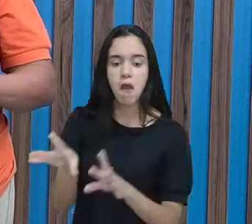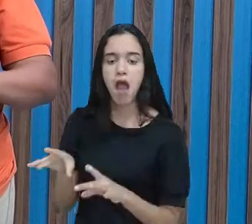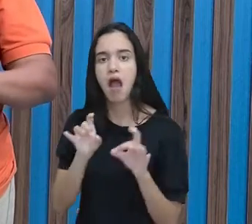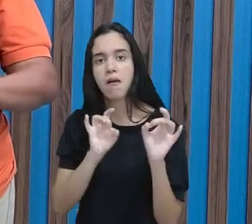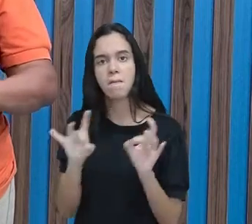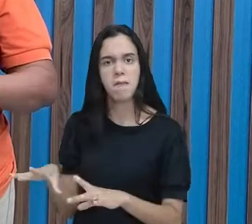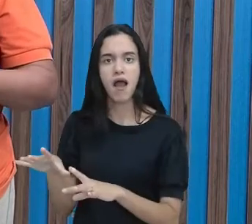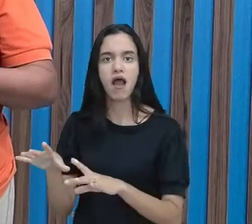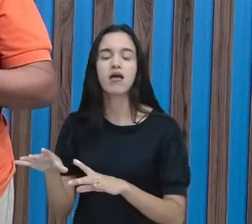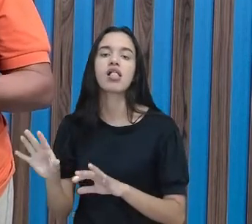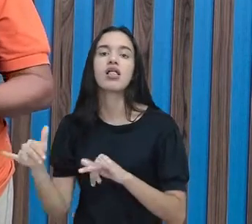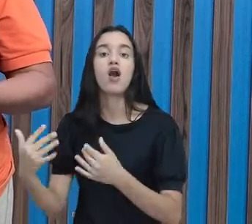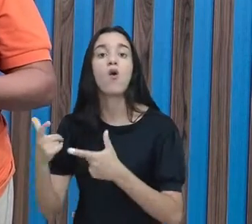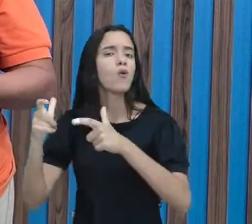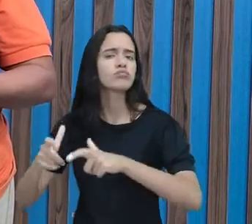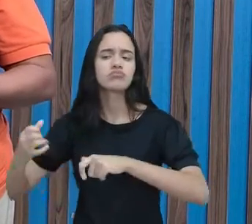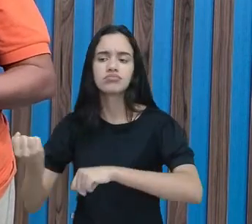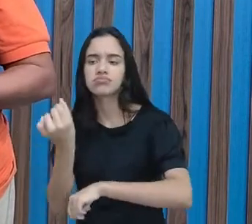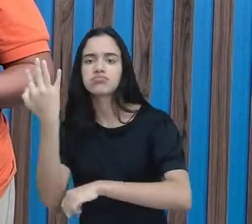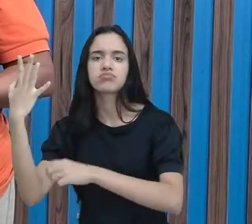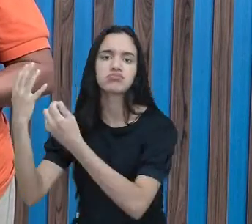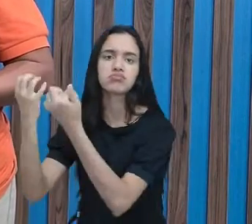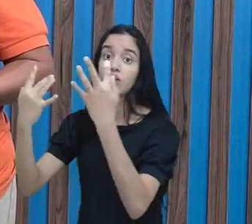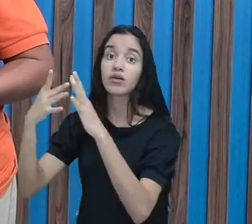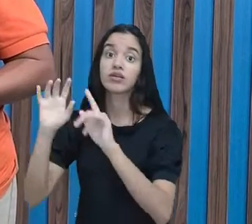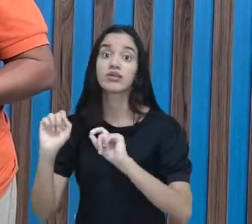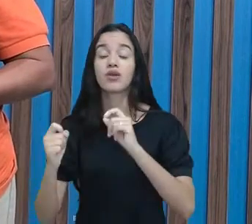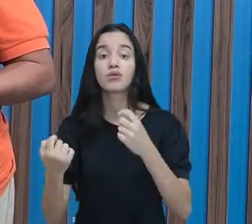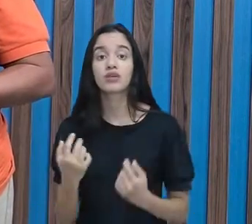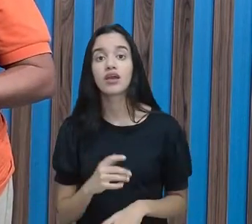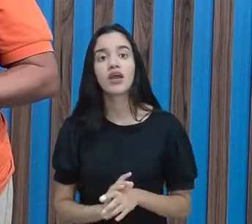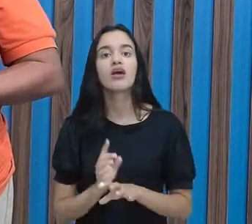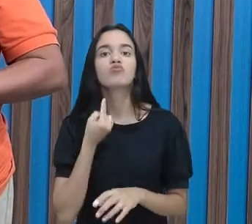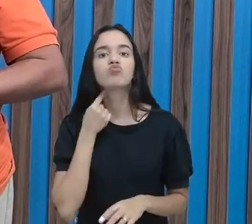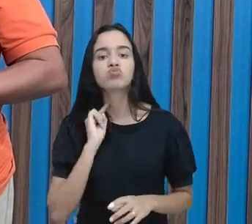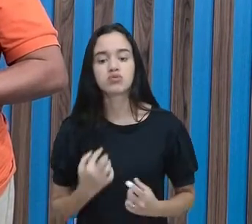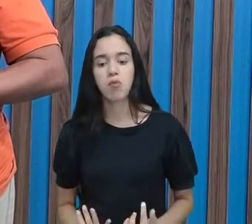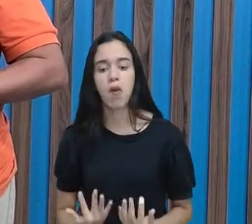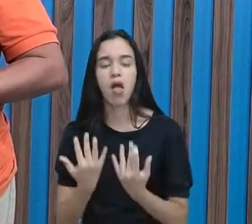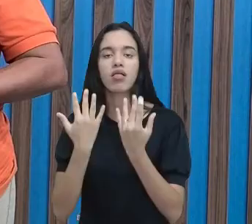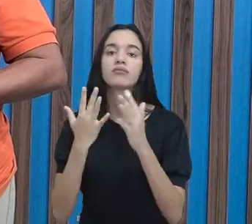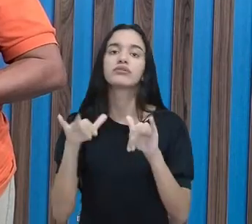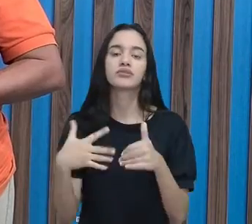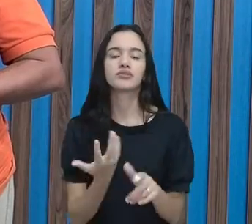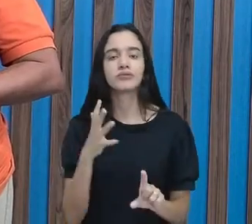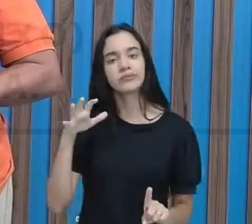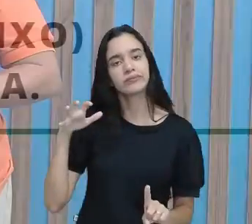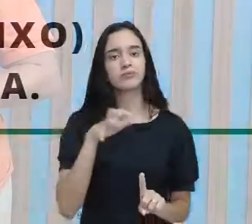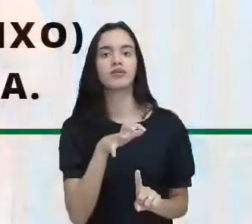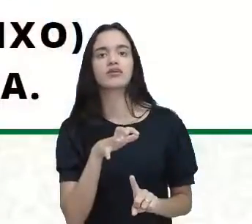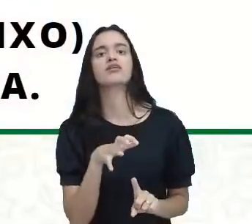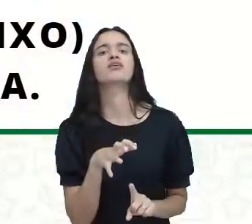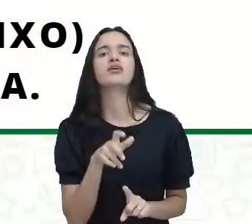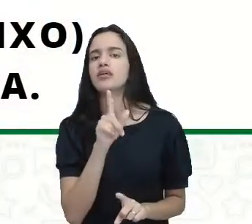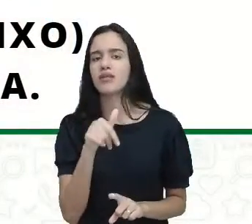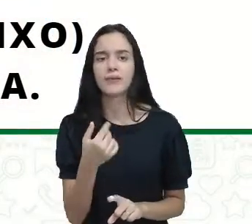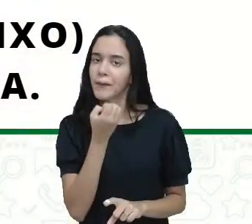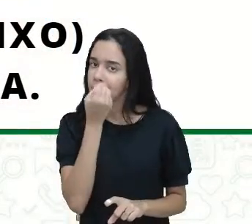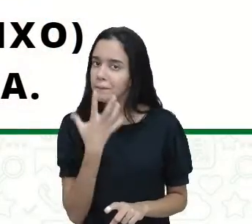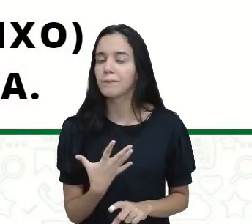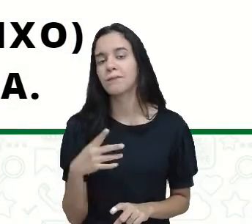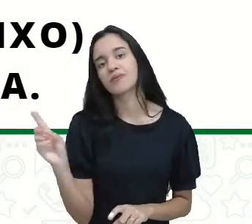natureza e que vai causar poluição. Então, esses impactos aí, eles não são nada